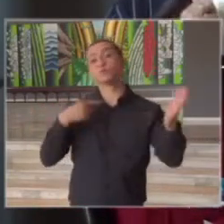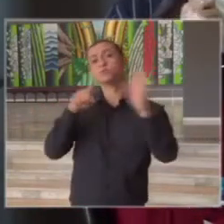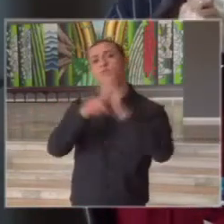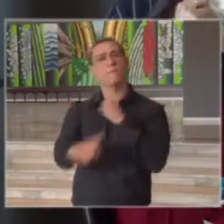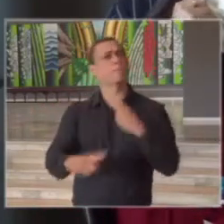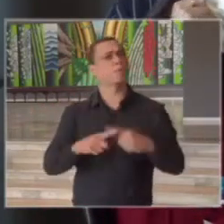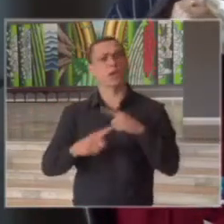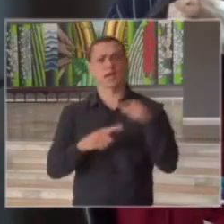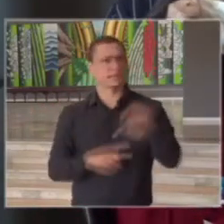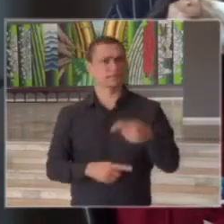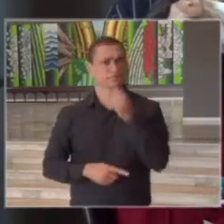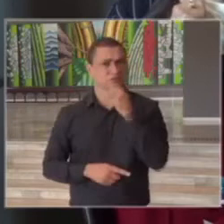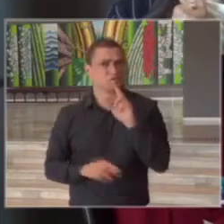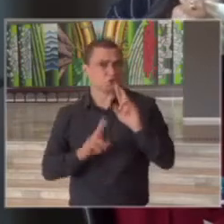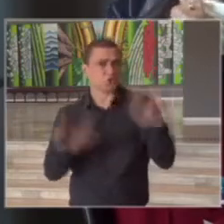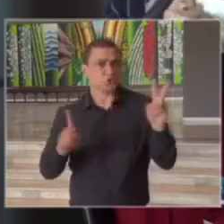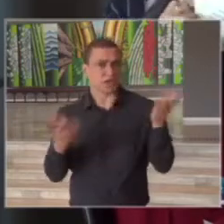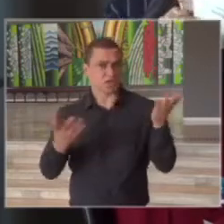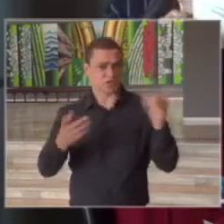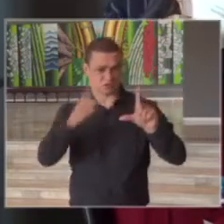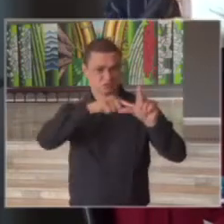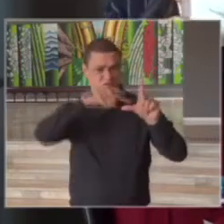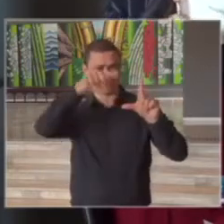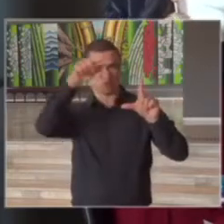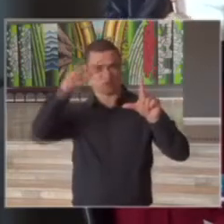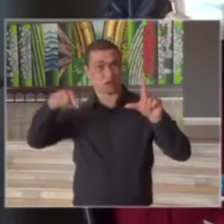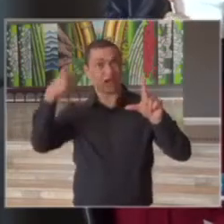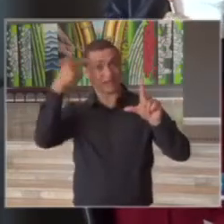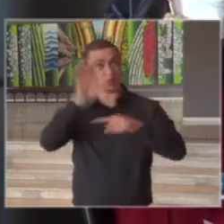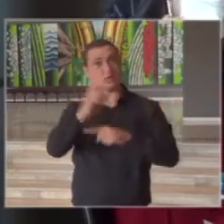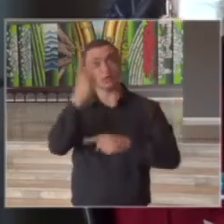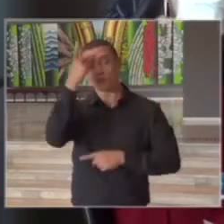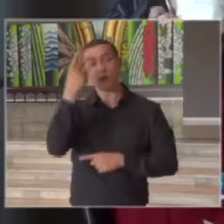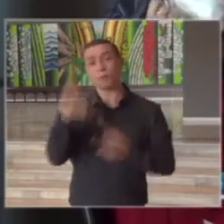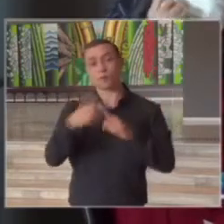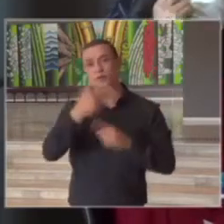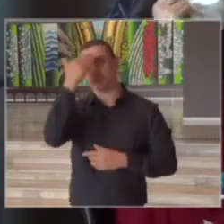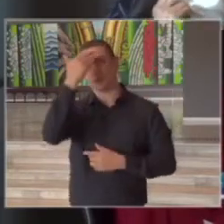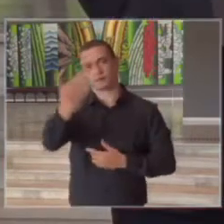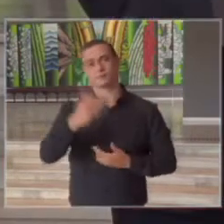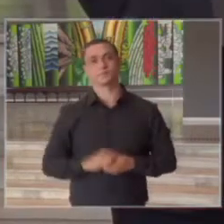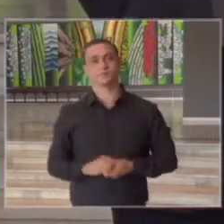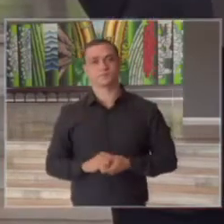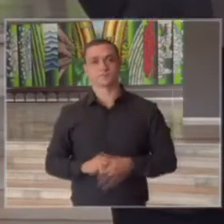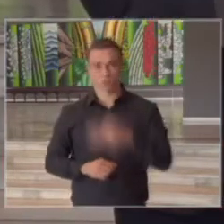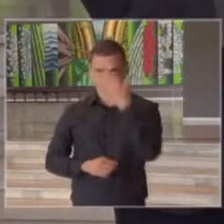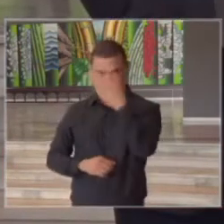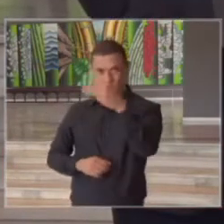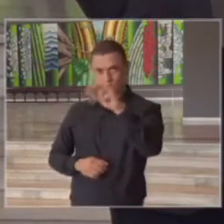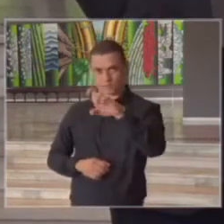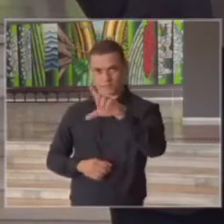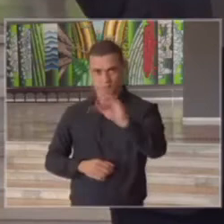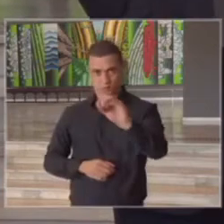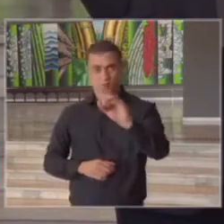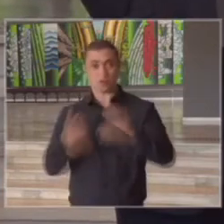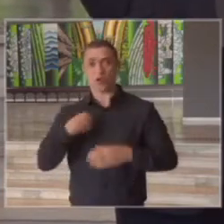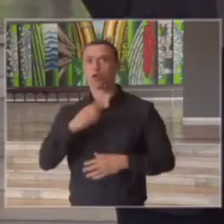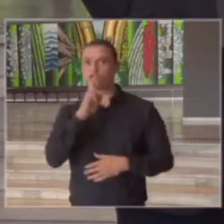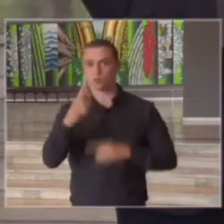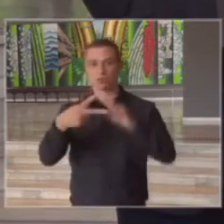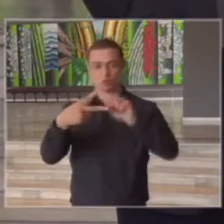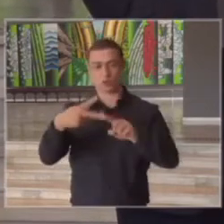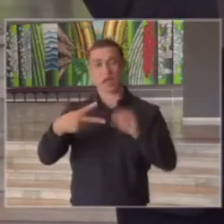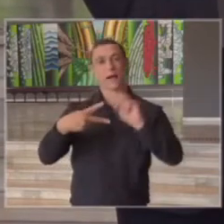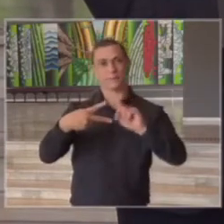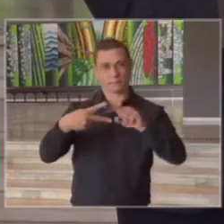porquê desse comportamento do gráfico especificamente no estado de São Paulo muito obrigado obrigado Marcelo vamos responder as duas perguntas a